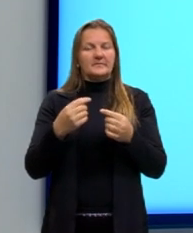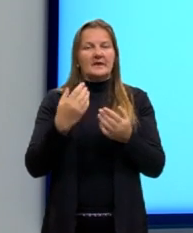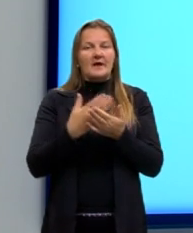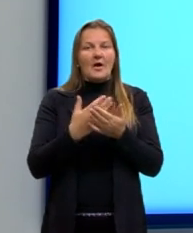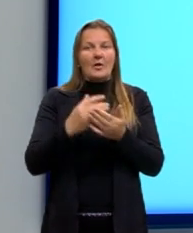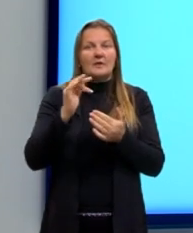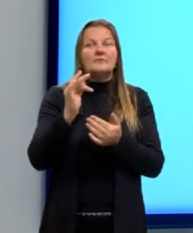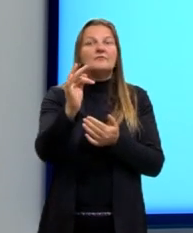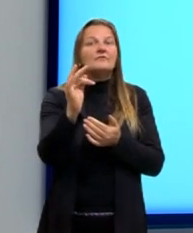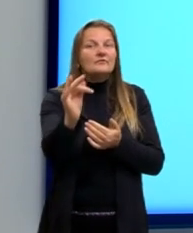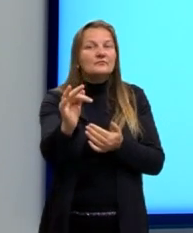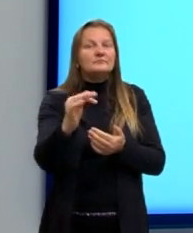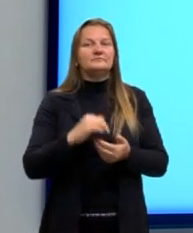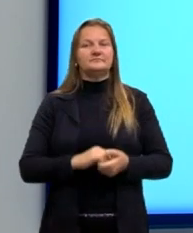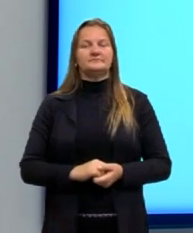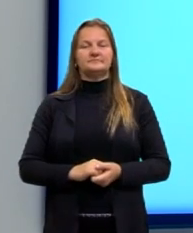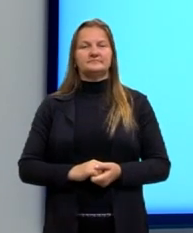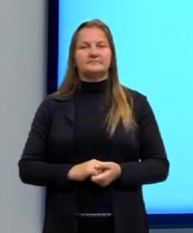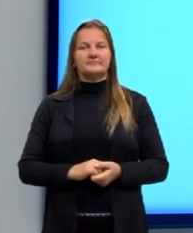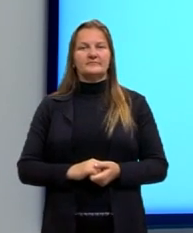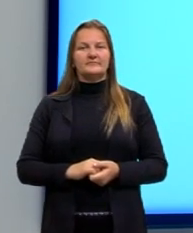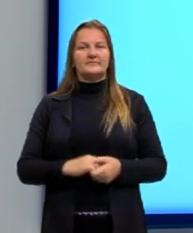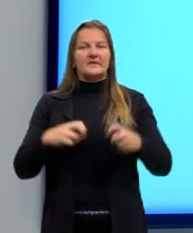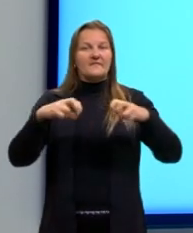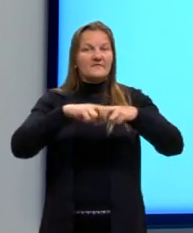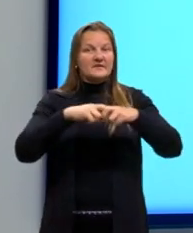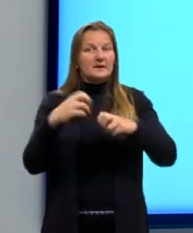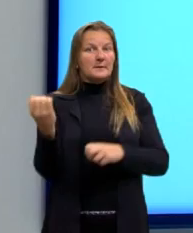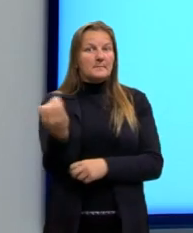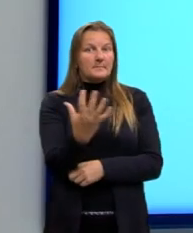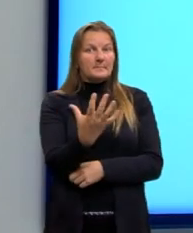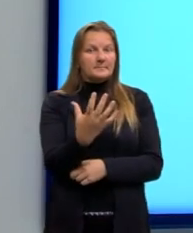mais lá quando a gente for falar de física moderna.